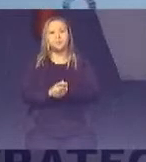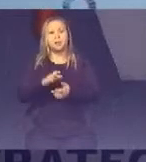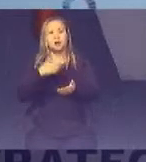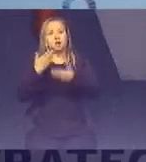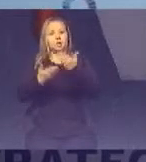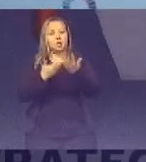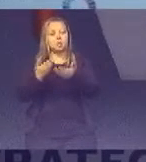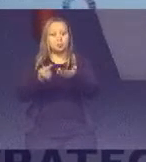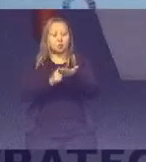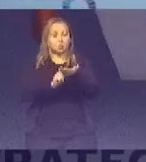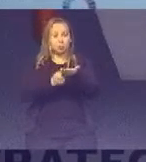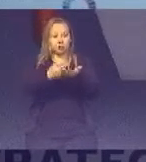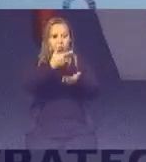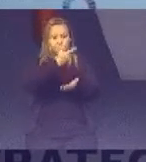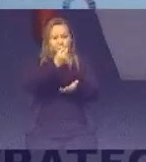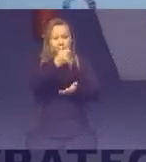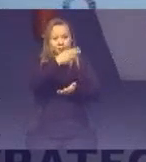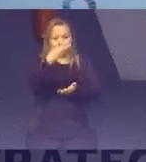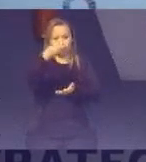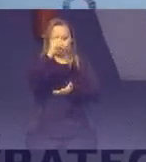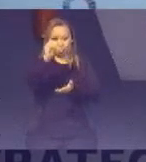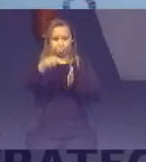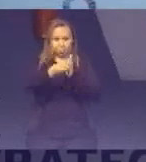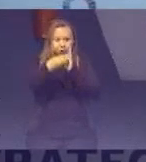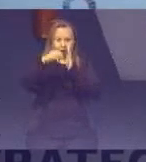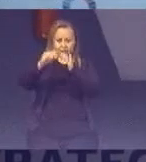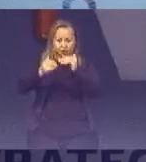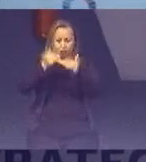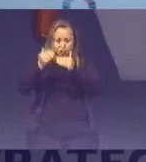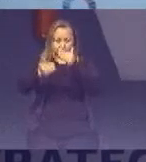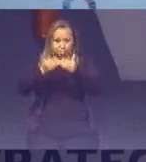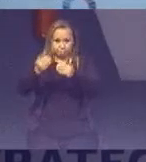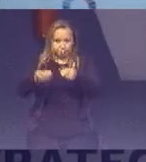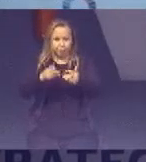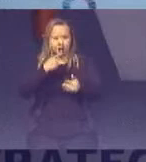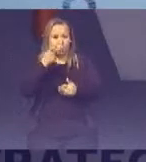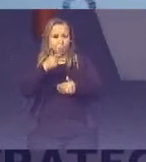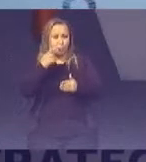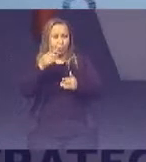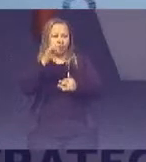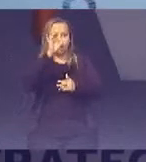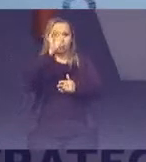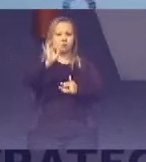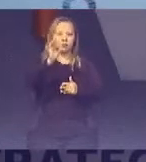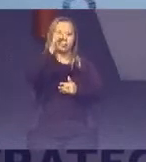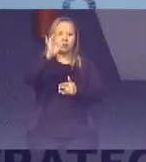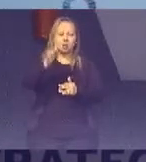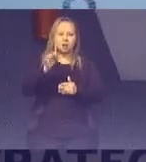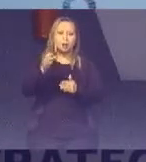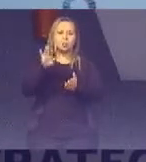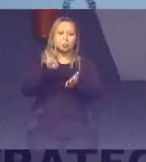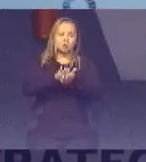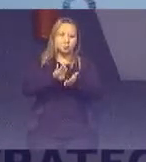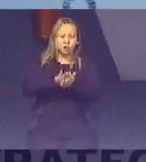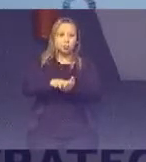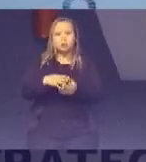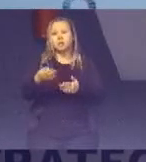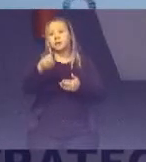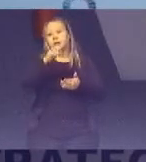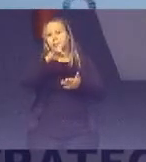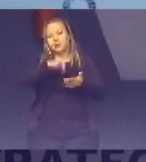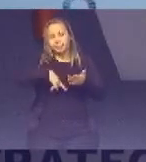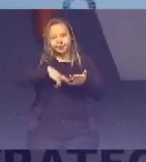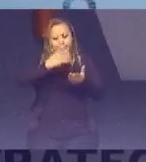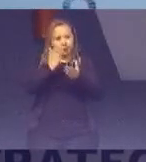2030 Indicadores De desempenho Isso diz respeito A taxa de congestionamento Quantos processos pendentes Quantos processos